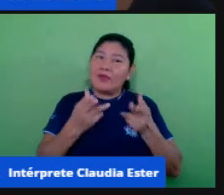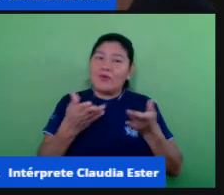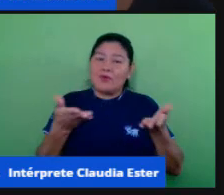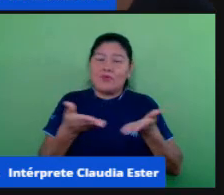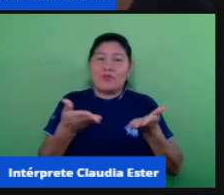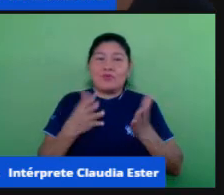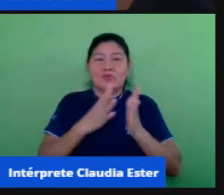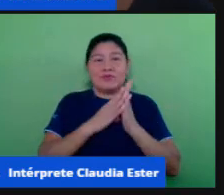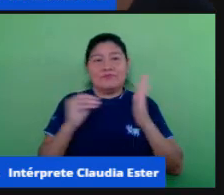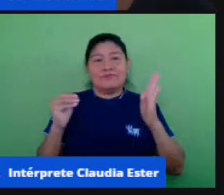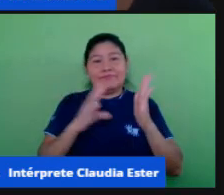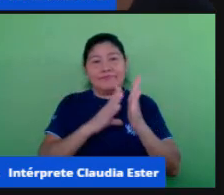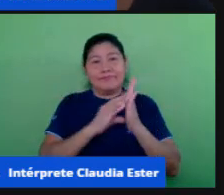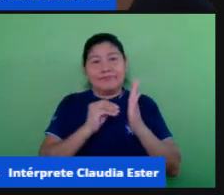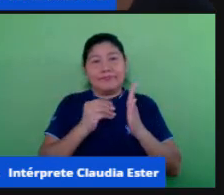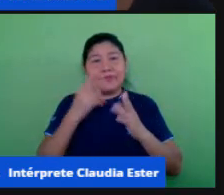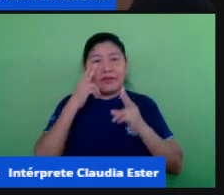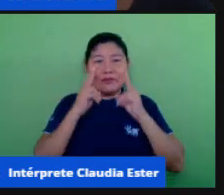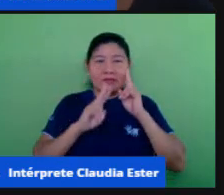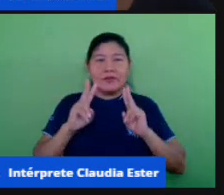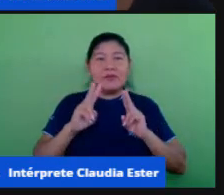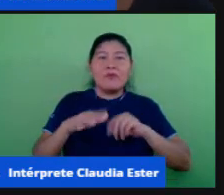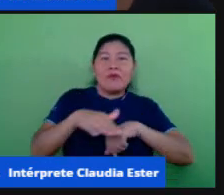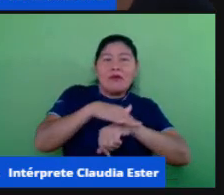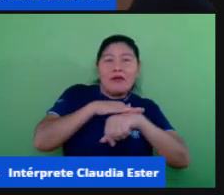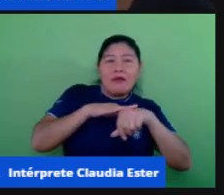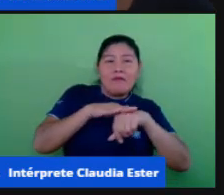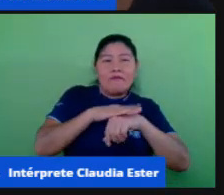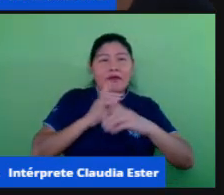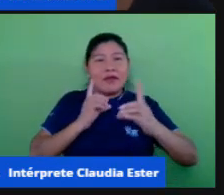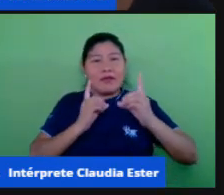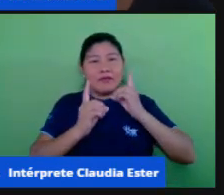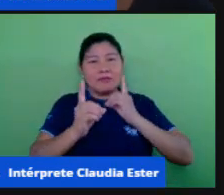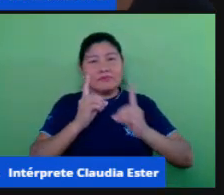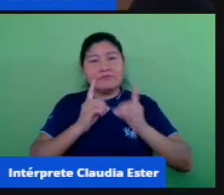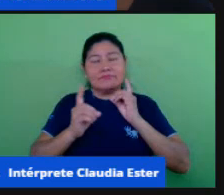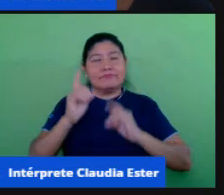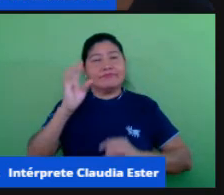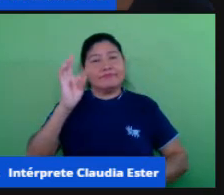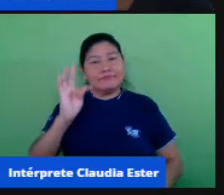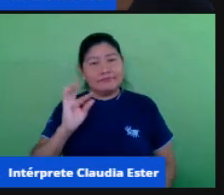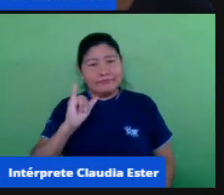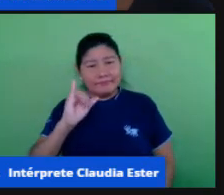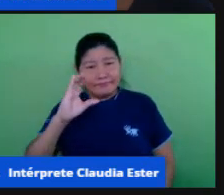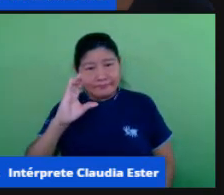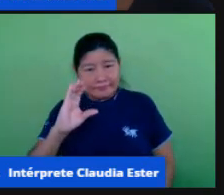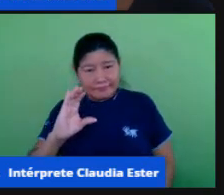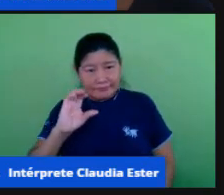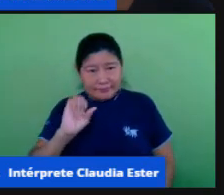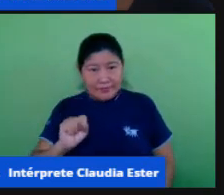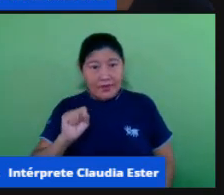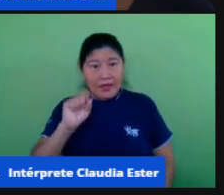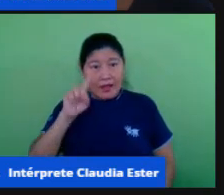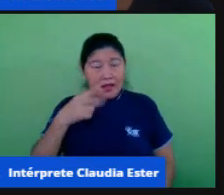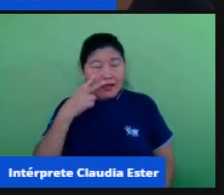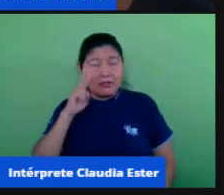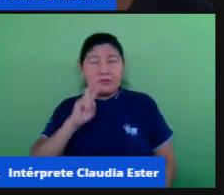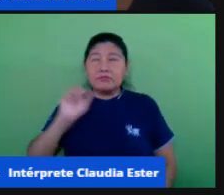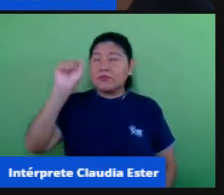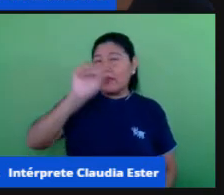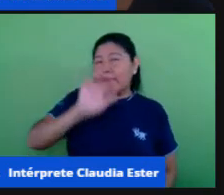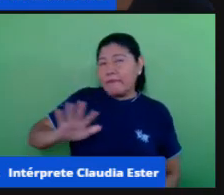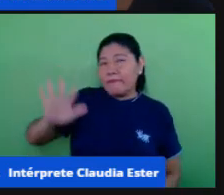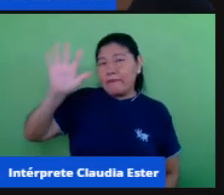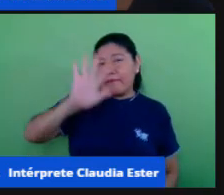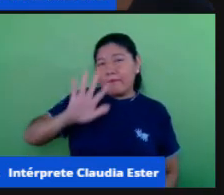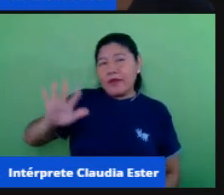diálogo com as TICs nós iniciamos com essa imagem né que é uma é uma releitura do quadro do